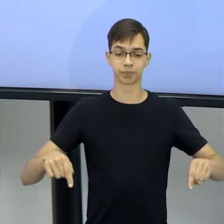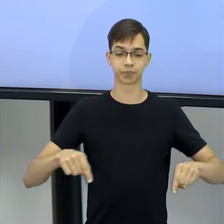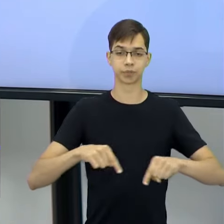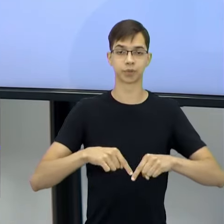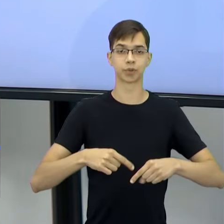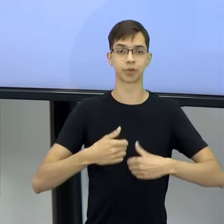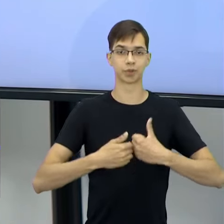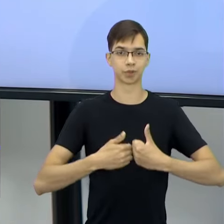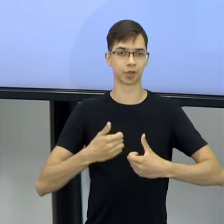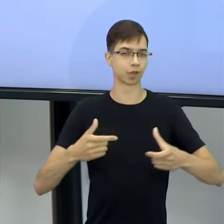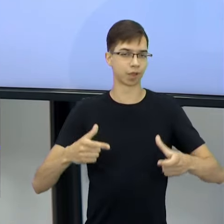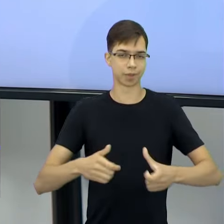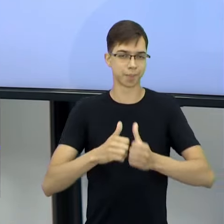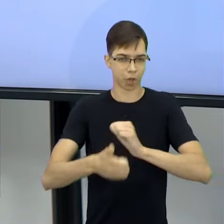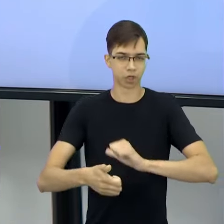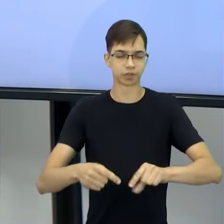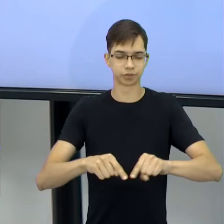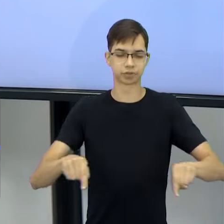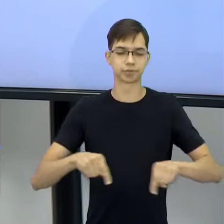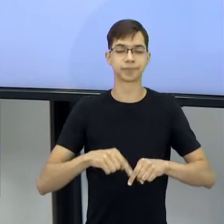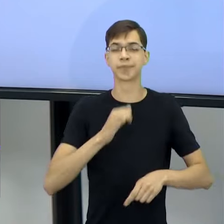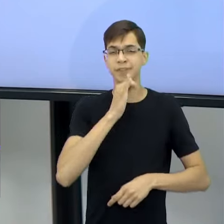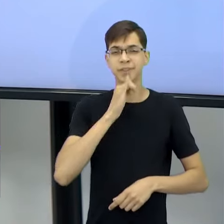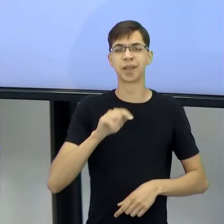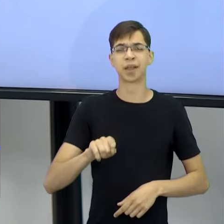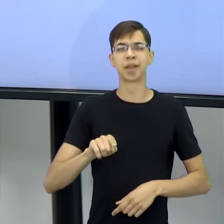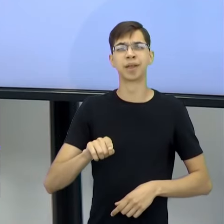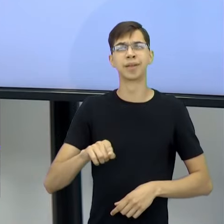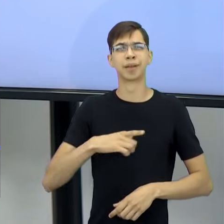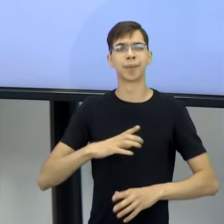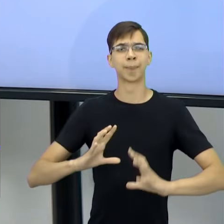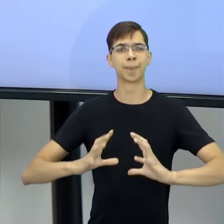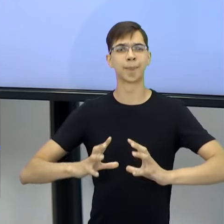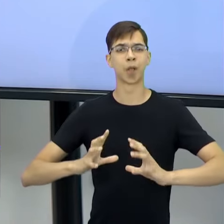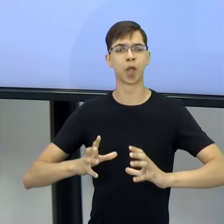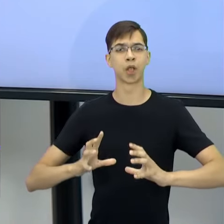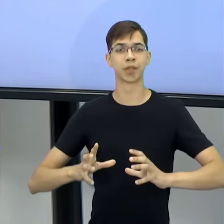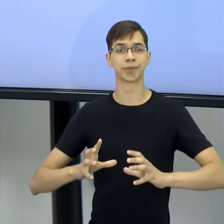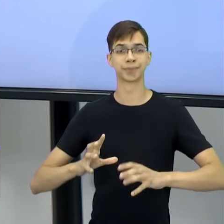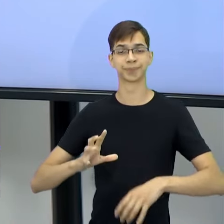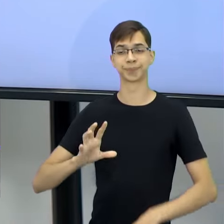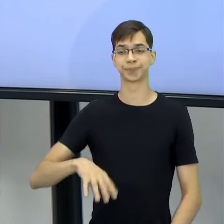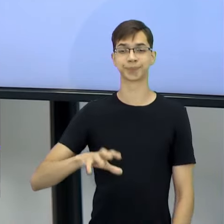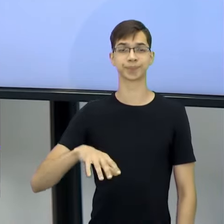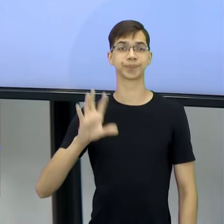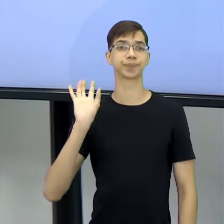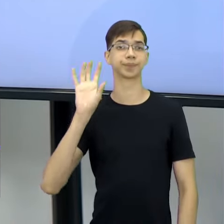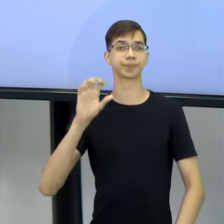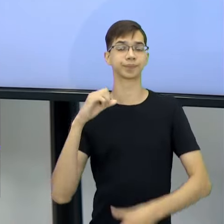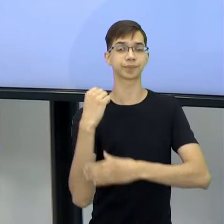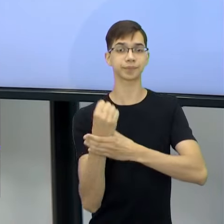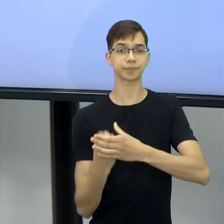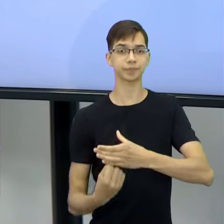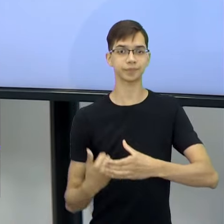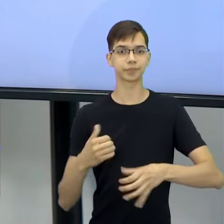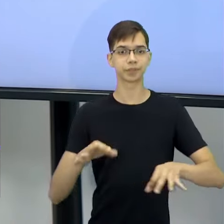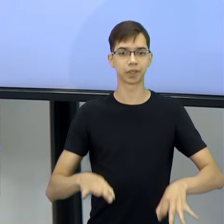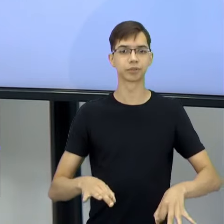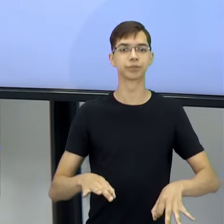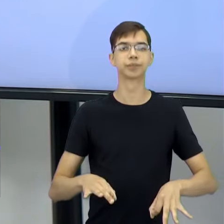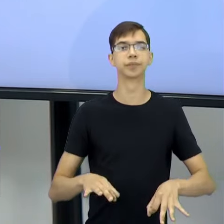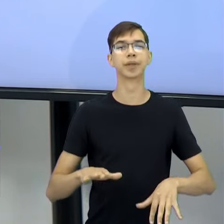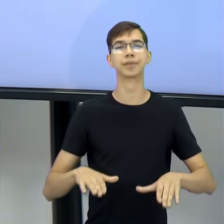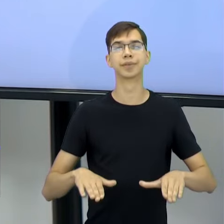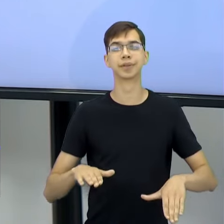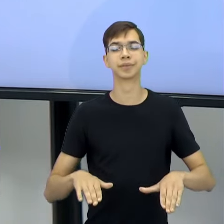Você pega, sei lá, joga uma bola de basquete, faz o movimento certinho, joga lá e tal. Aí o estudante pega, vê você aceitando 9 de 10 e fala,